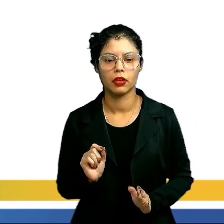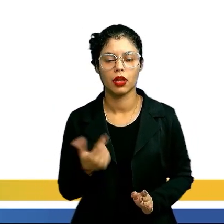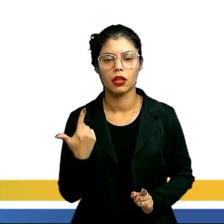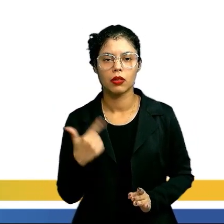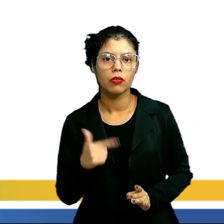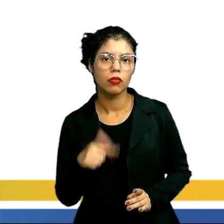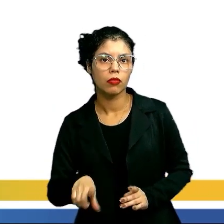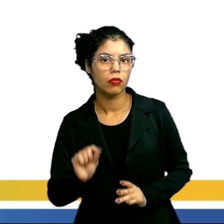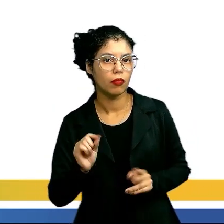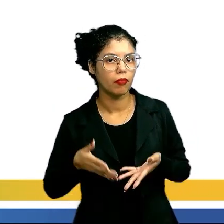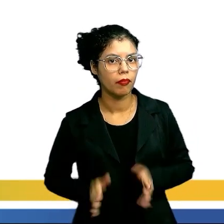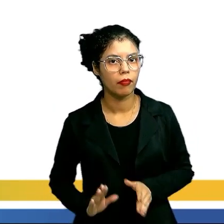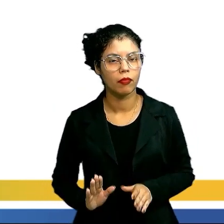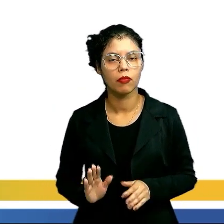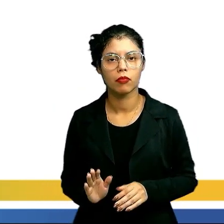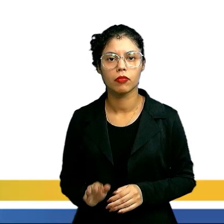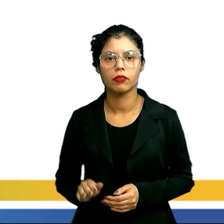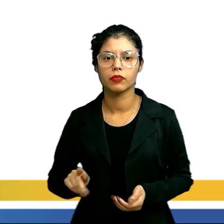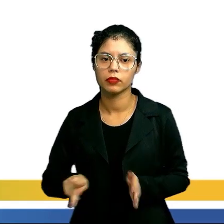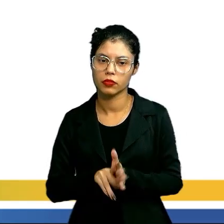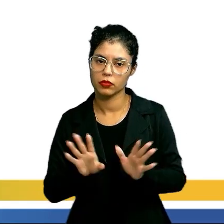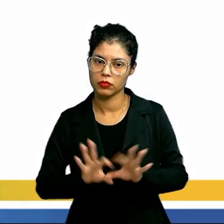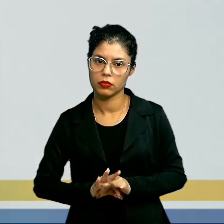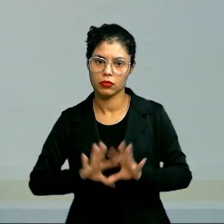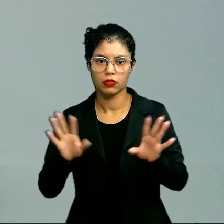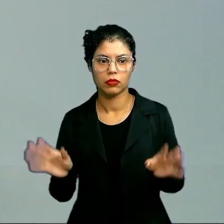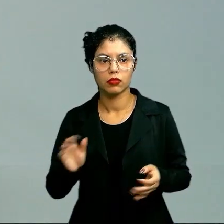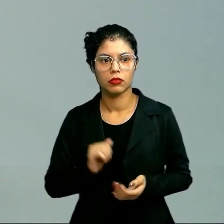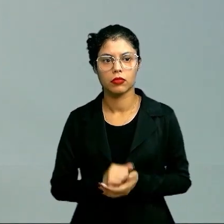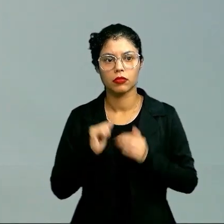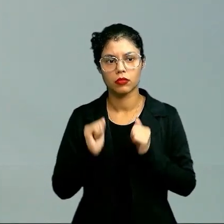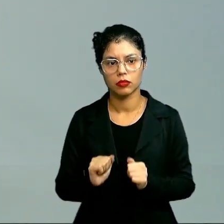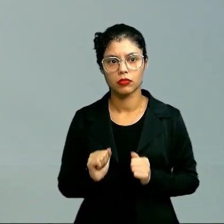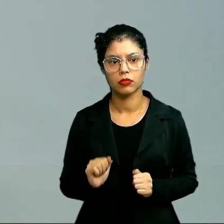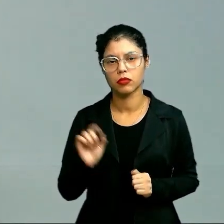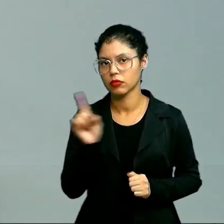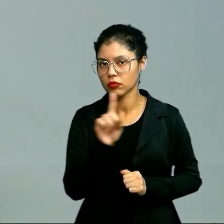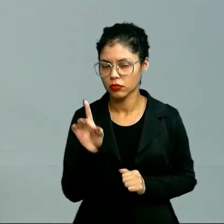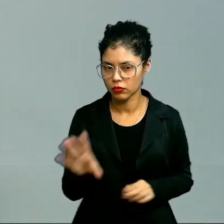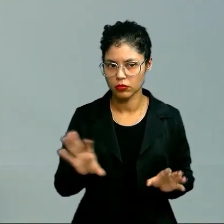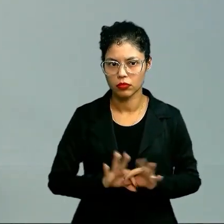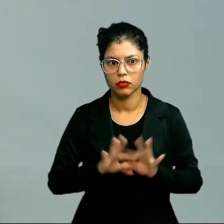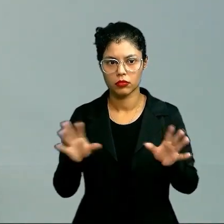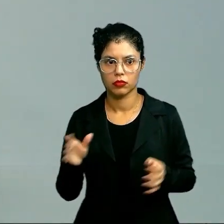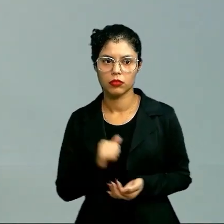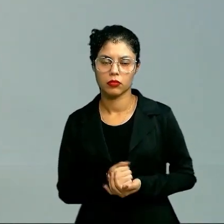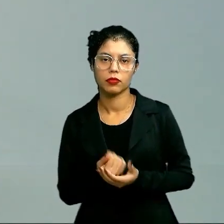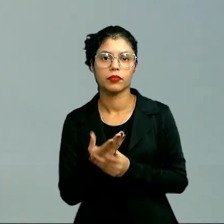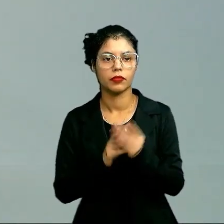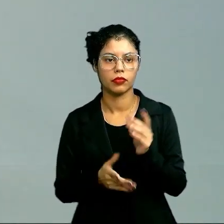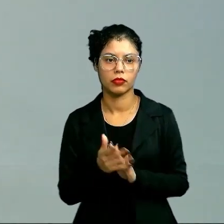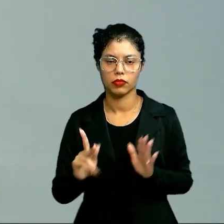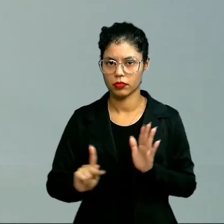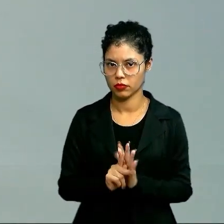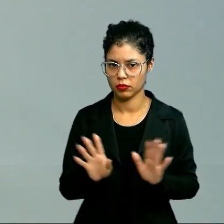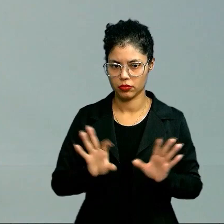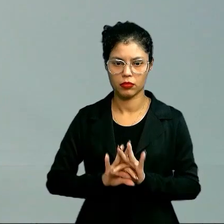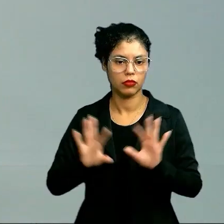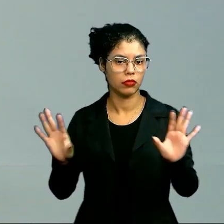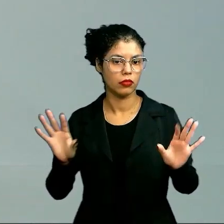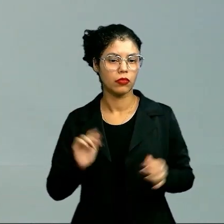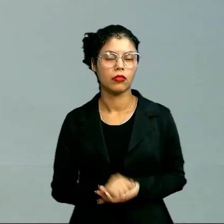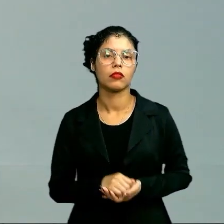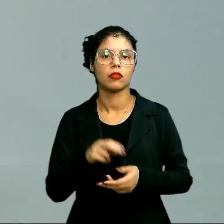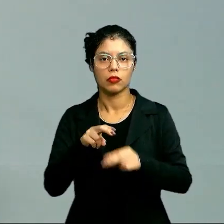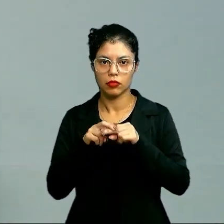escolhido nascer, eu sou condenado à liberdade e eu só não sou livre para abrir mão da própria liberdade.